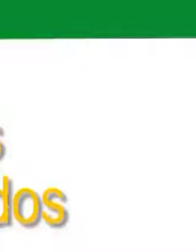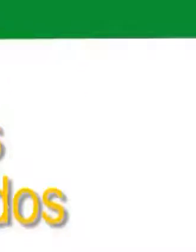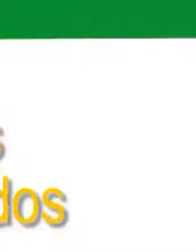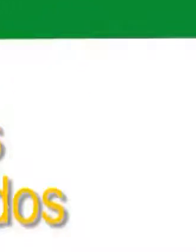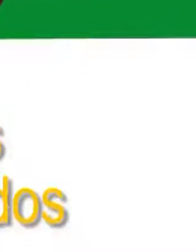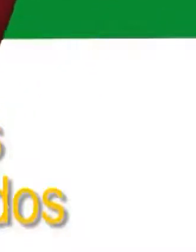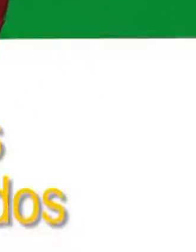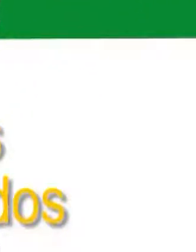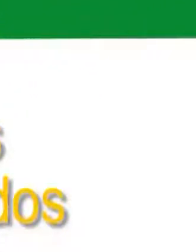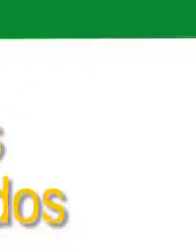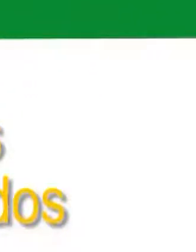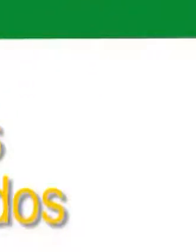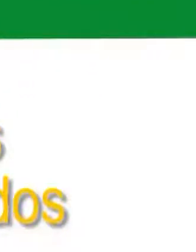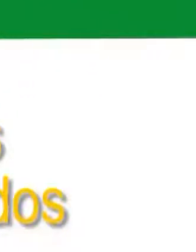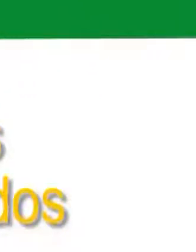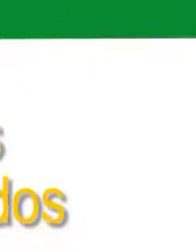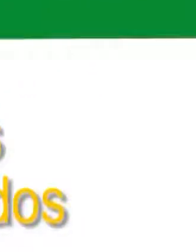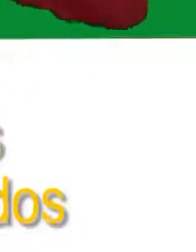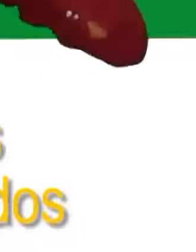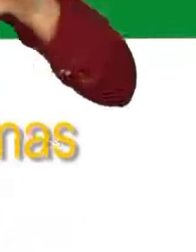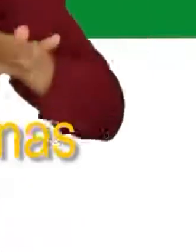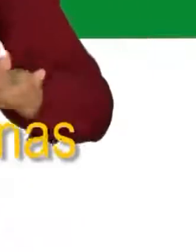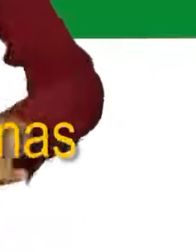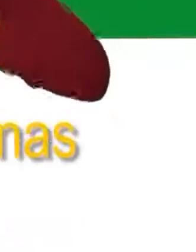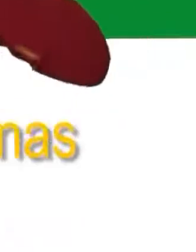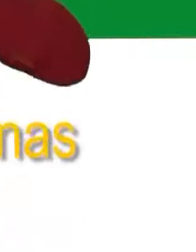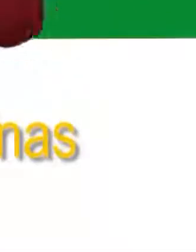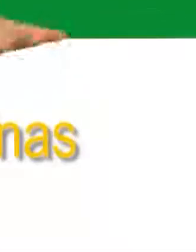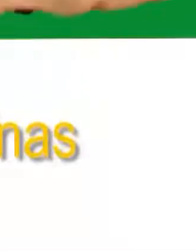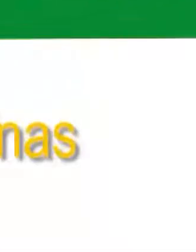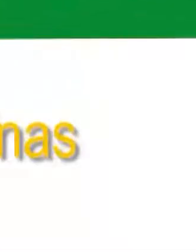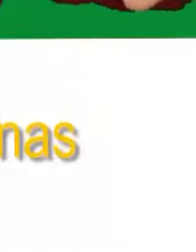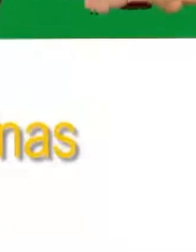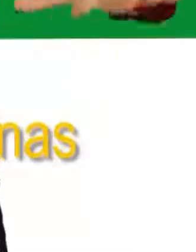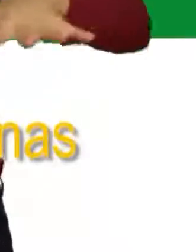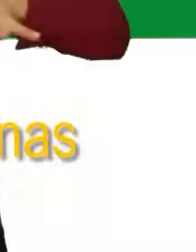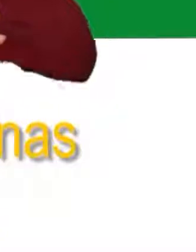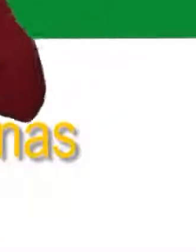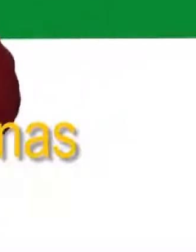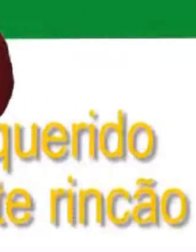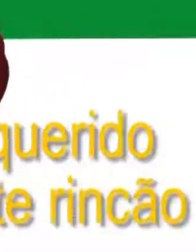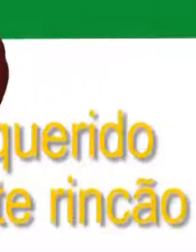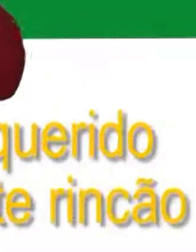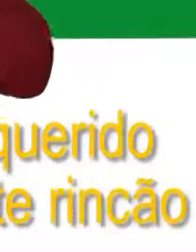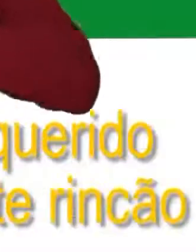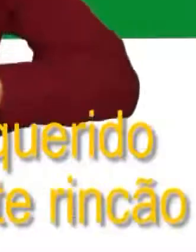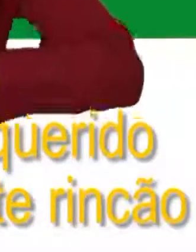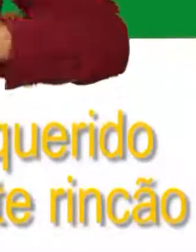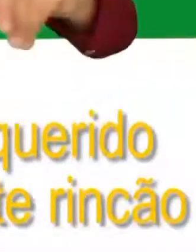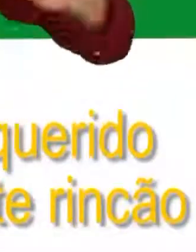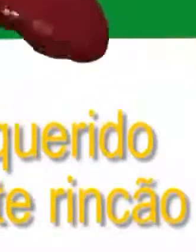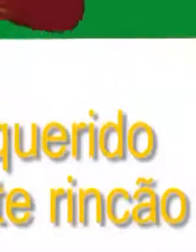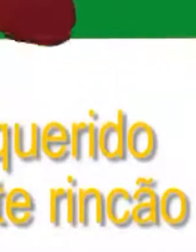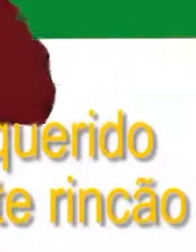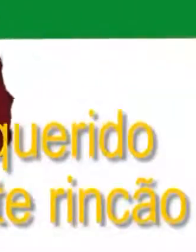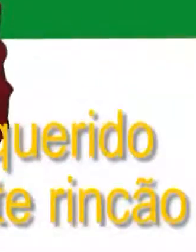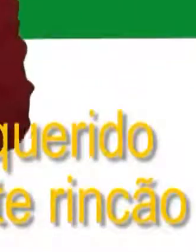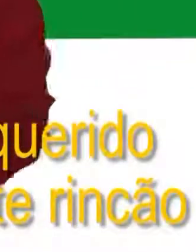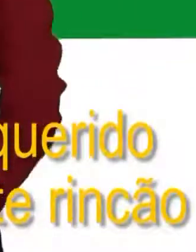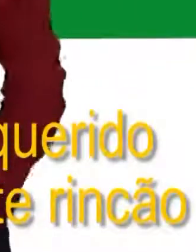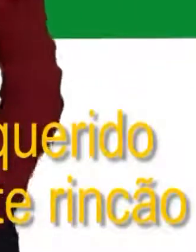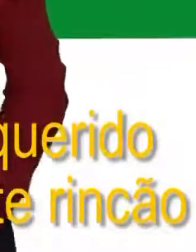são anjos perdidos, nas bruxas deprindas da amplidão. Neste sol, o